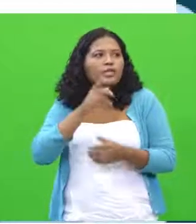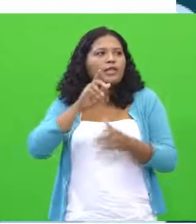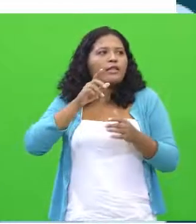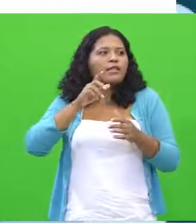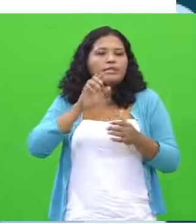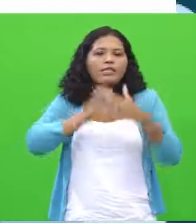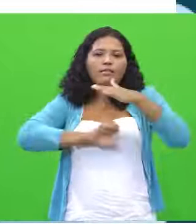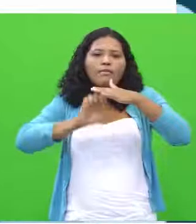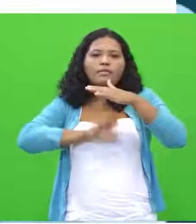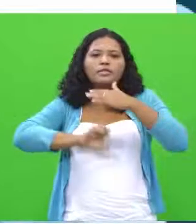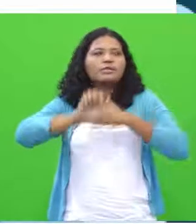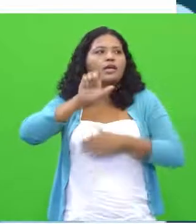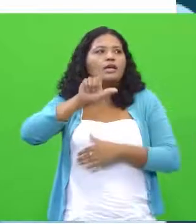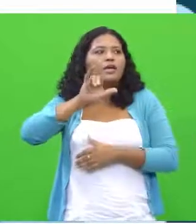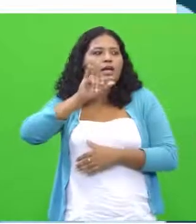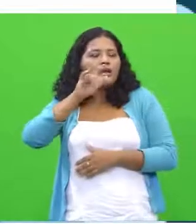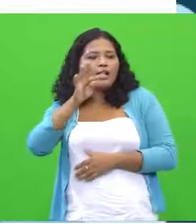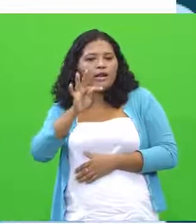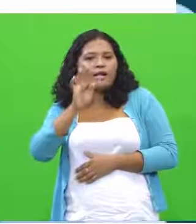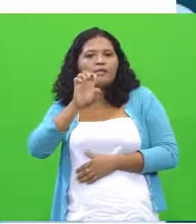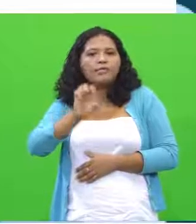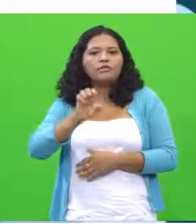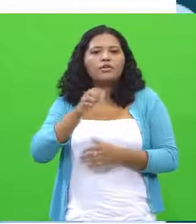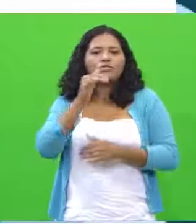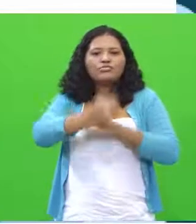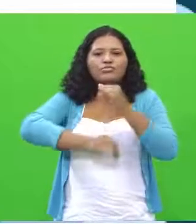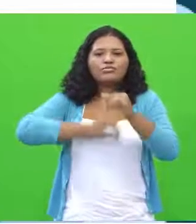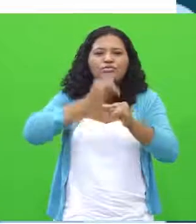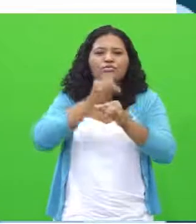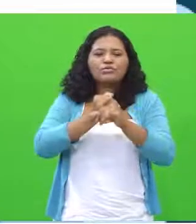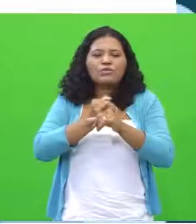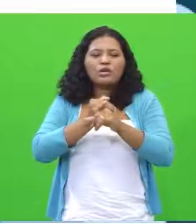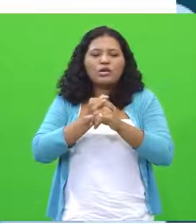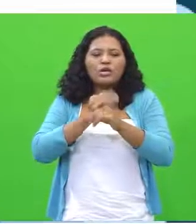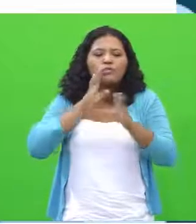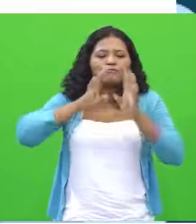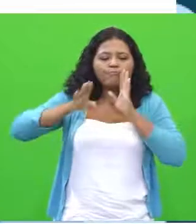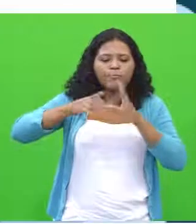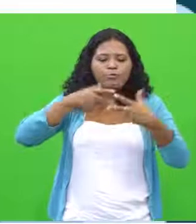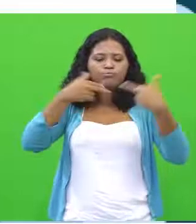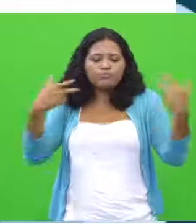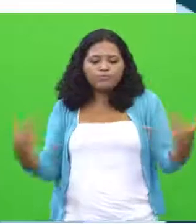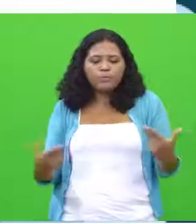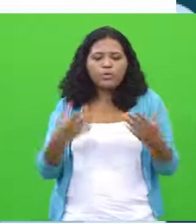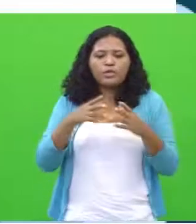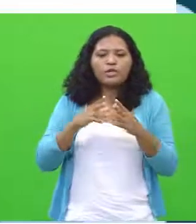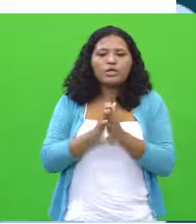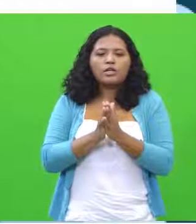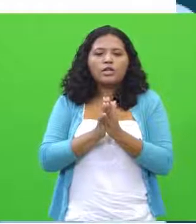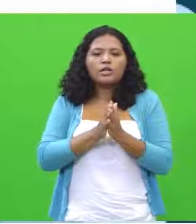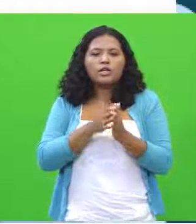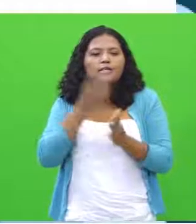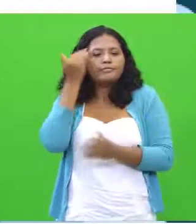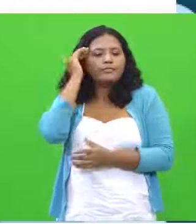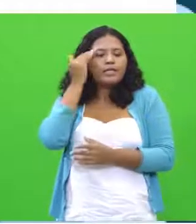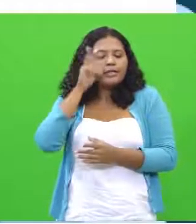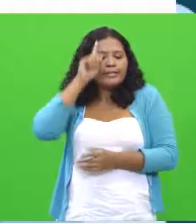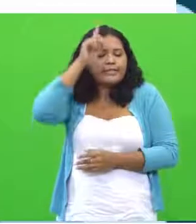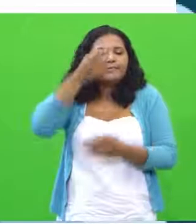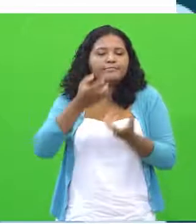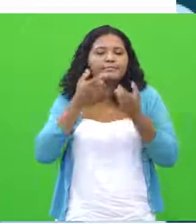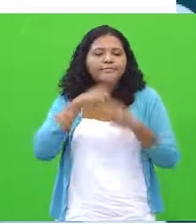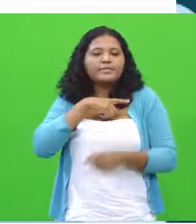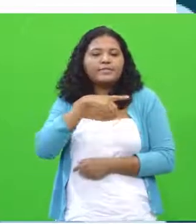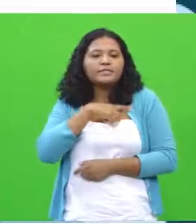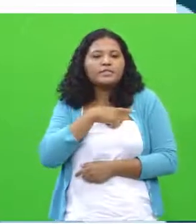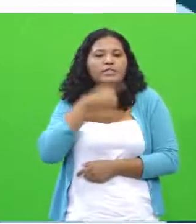redes sociais. Elas são ótimas. Elas servem para disseminar ideias, tornar alguém popular e também